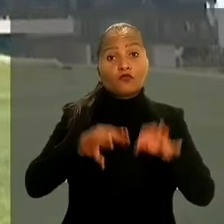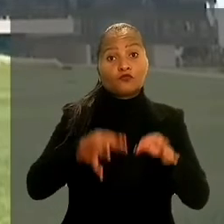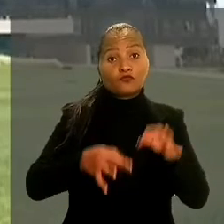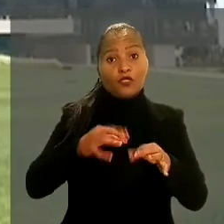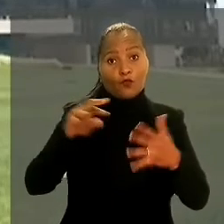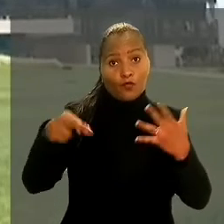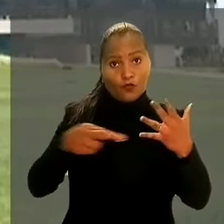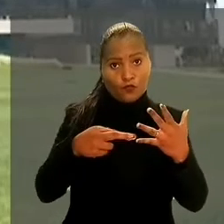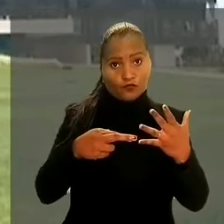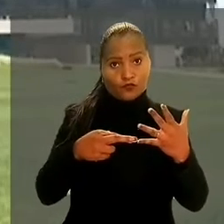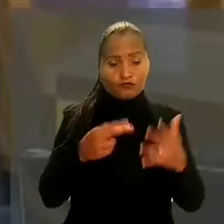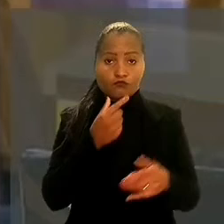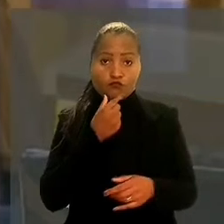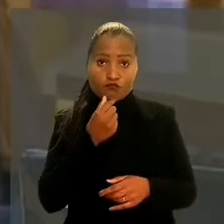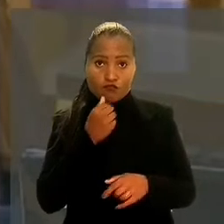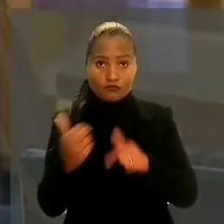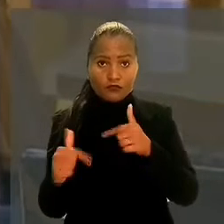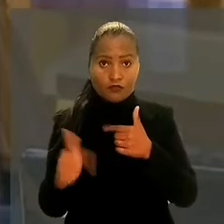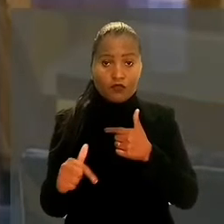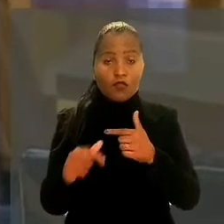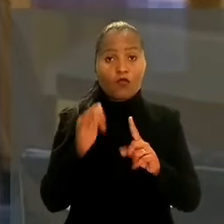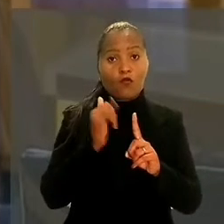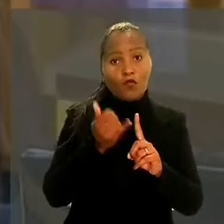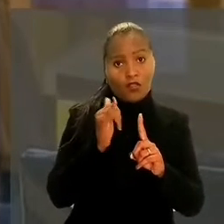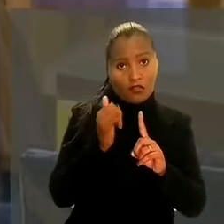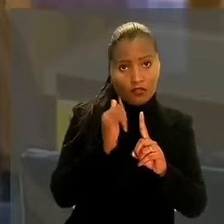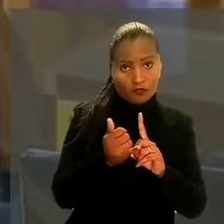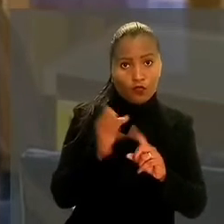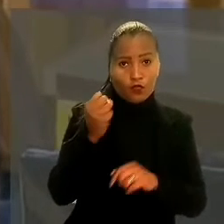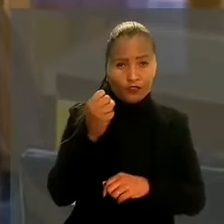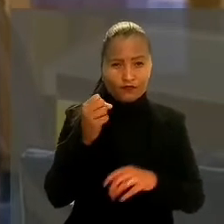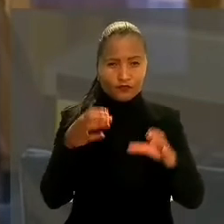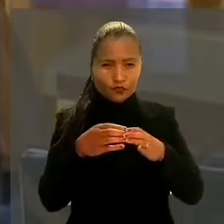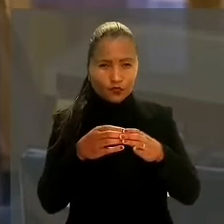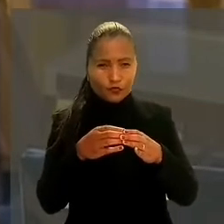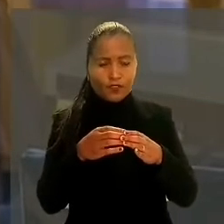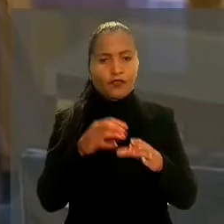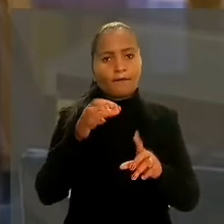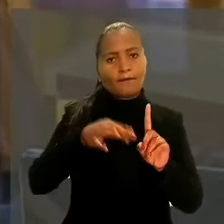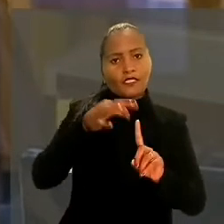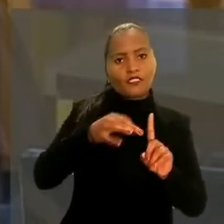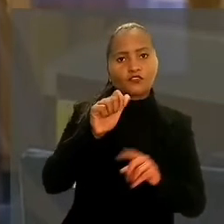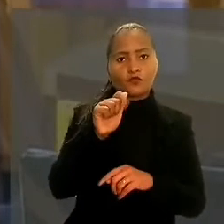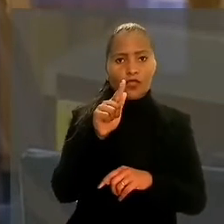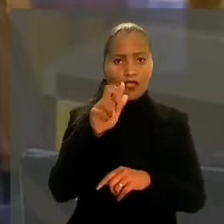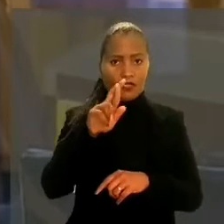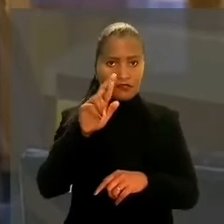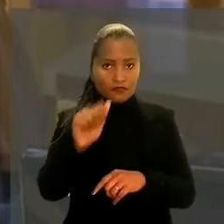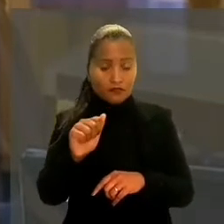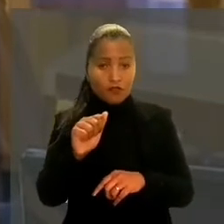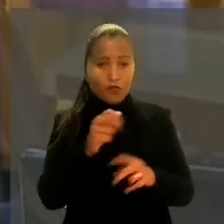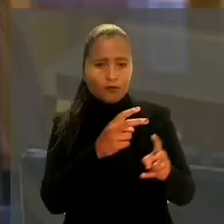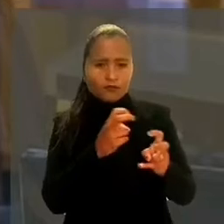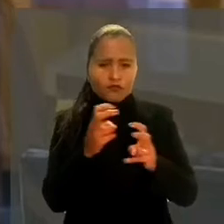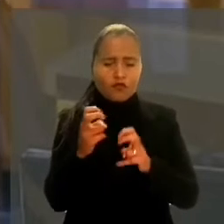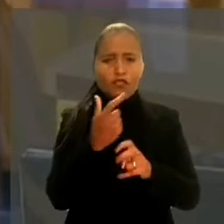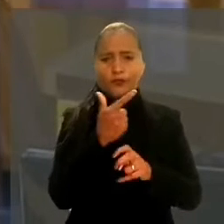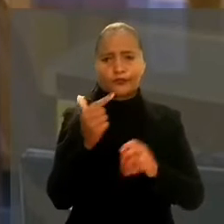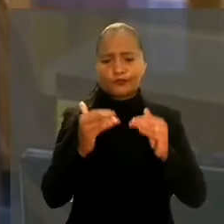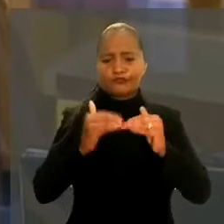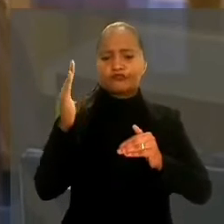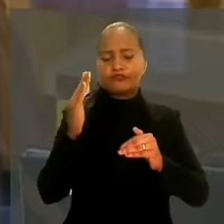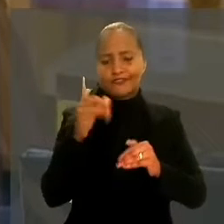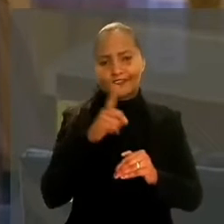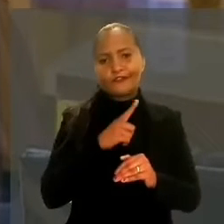julgar o recurso do operador, o relator, na oitava turma do TST, ministro Agra Belmonte, observou que não havia